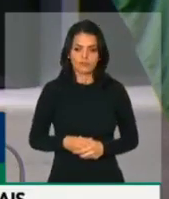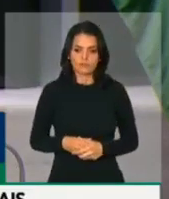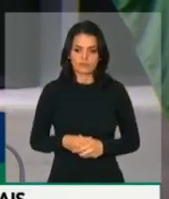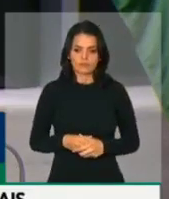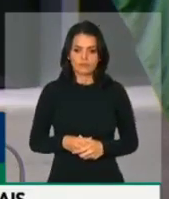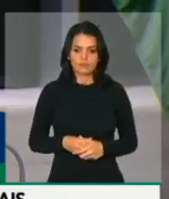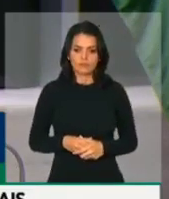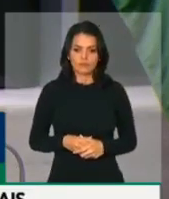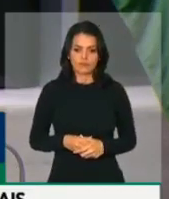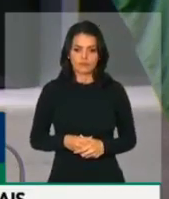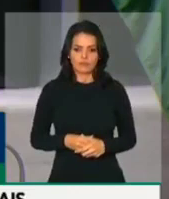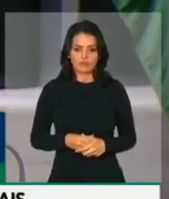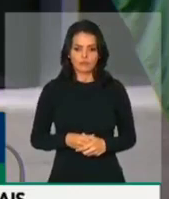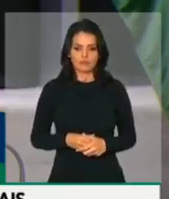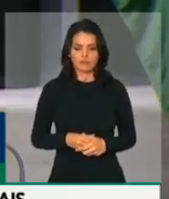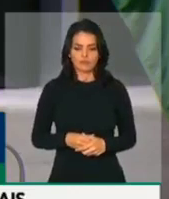Ramos.